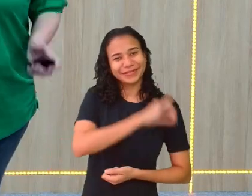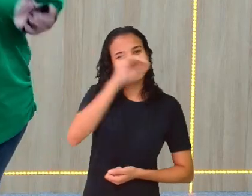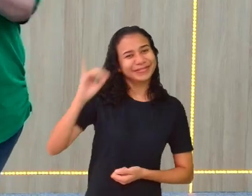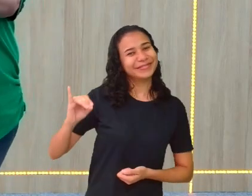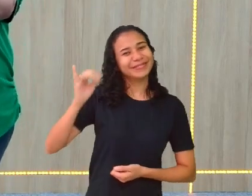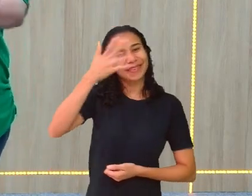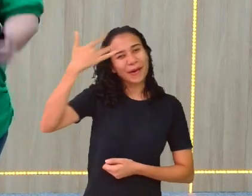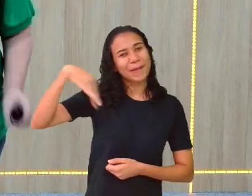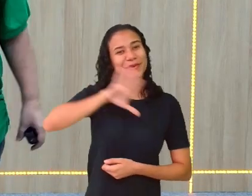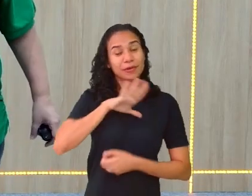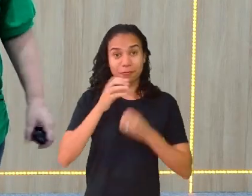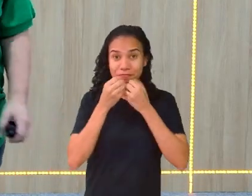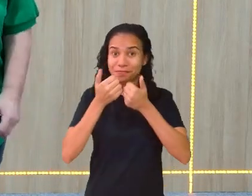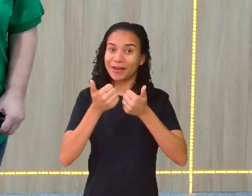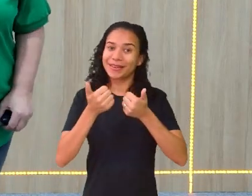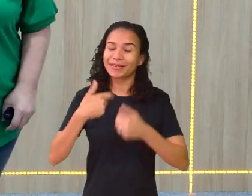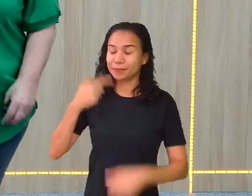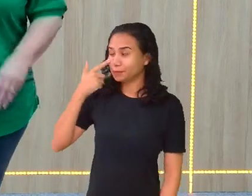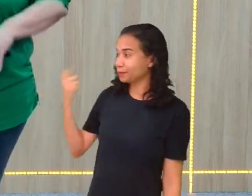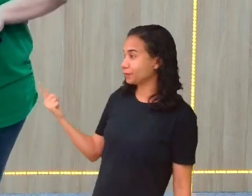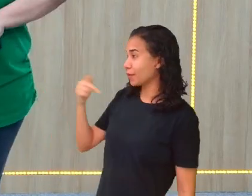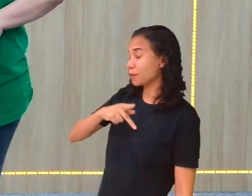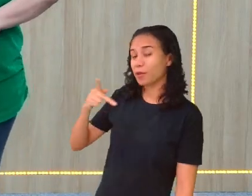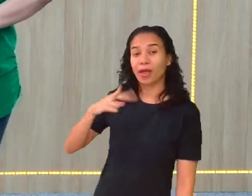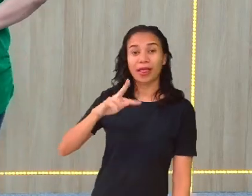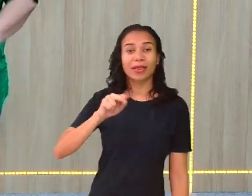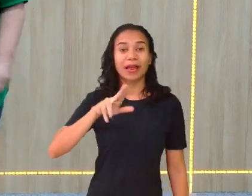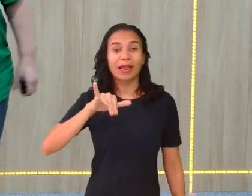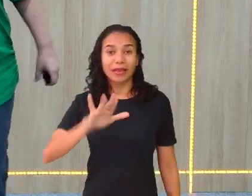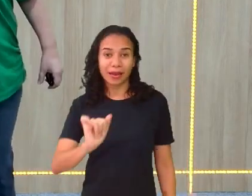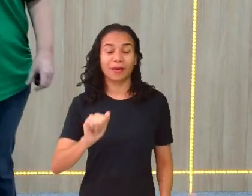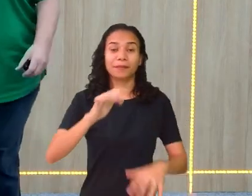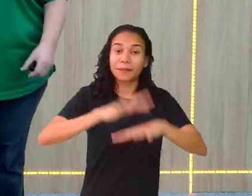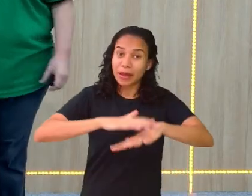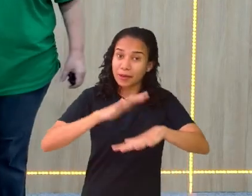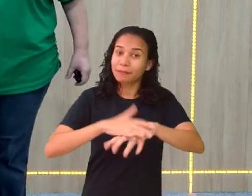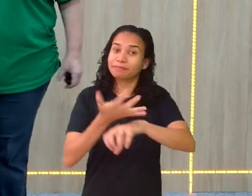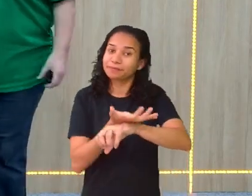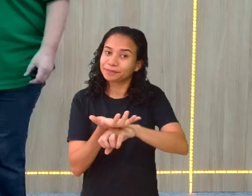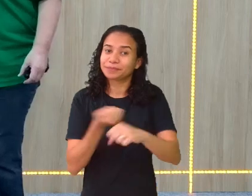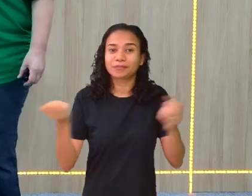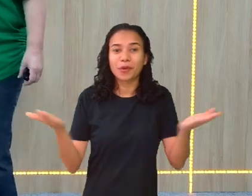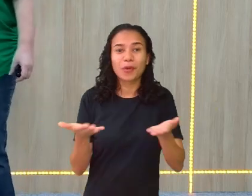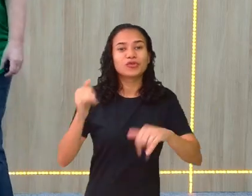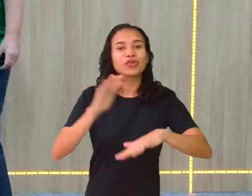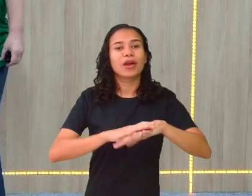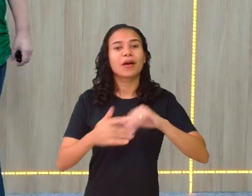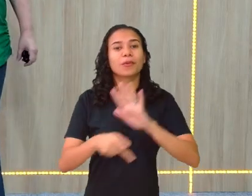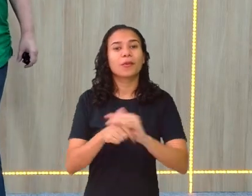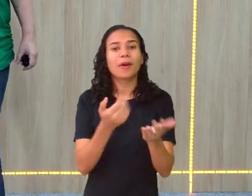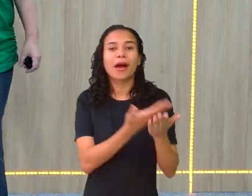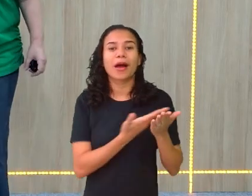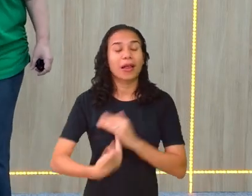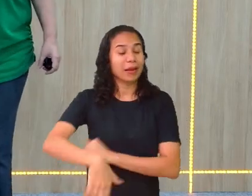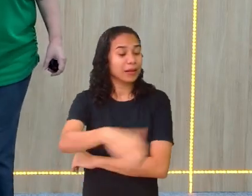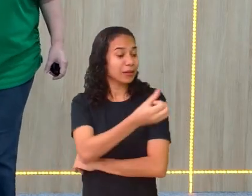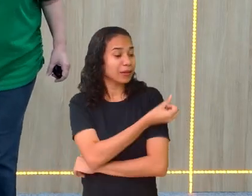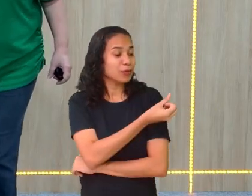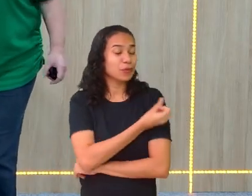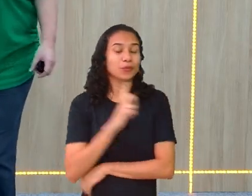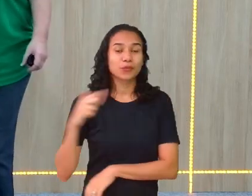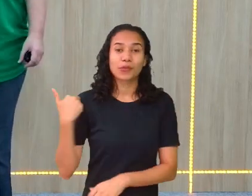Oi turma, sou Tânia Paredes, sua professora de matemática e hoje, na aula do sexto ano, vamos dar